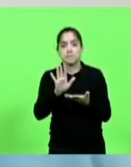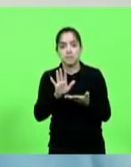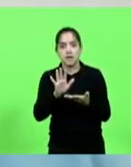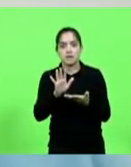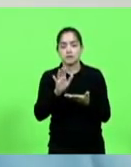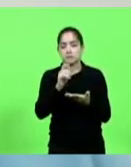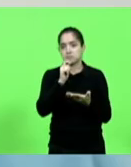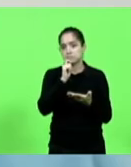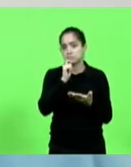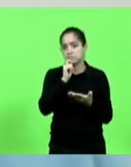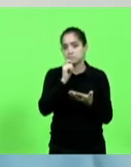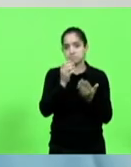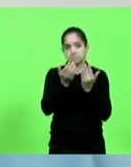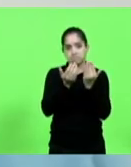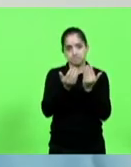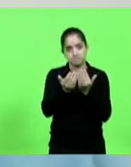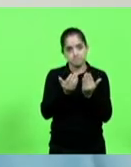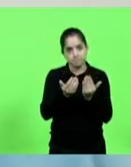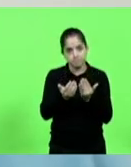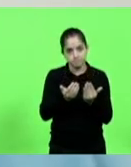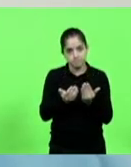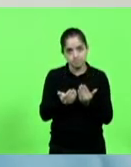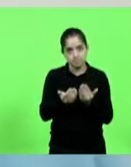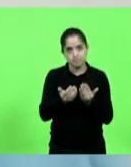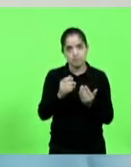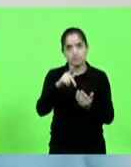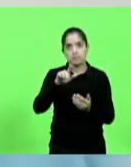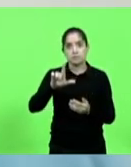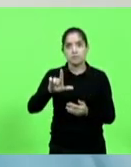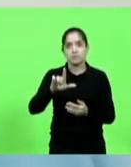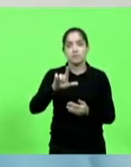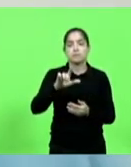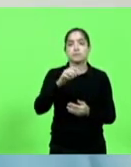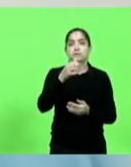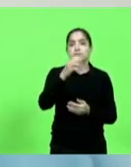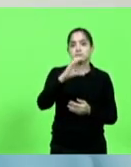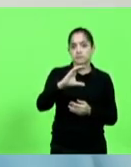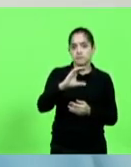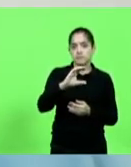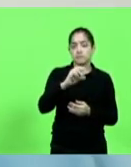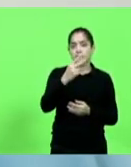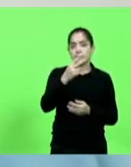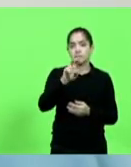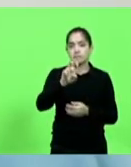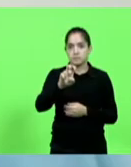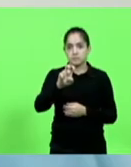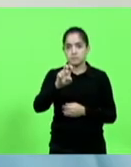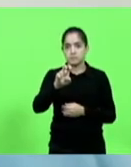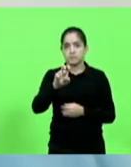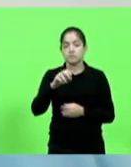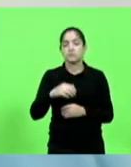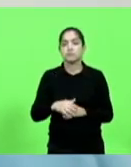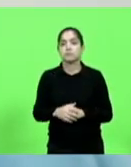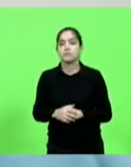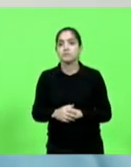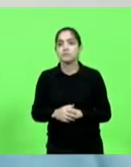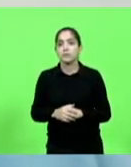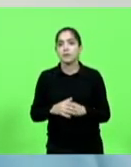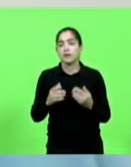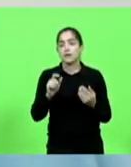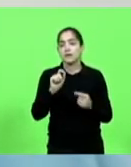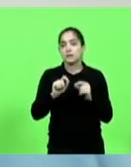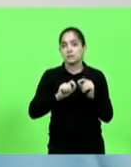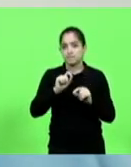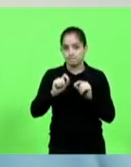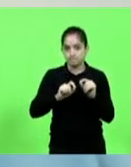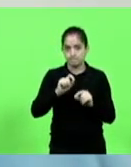avaliado. É o PLC 025 de 2018, que dispõe sobre o sistema